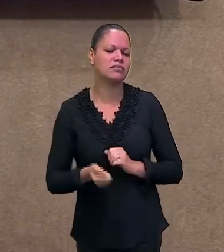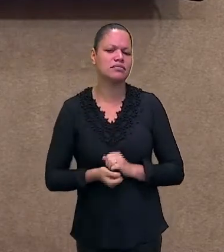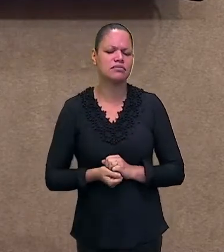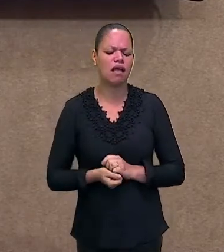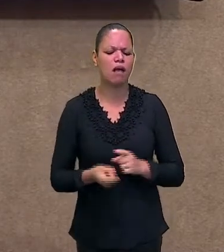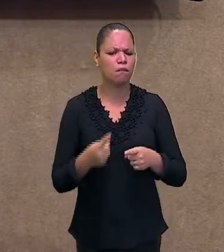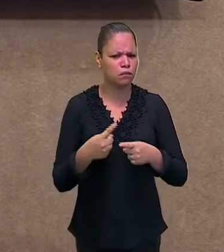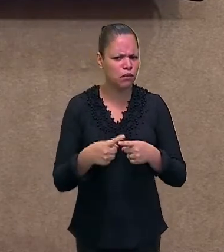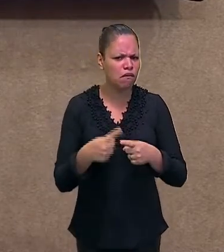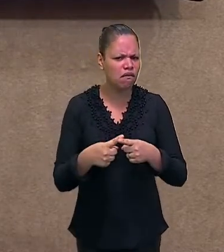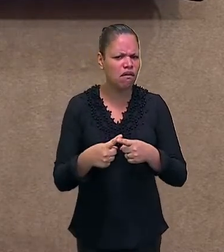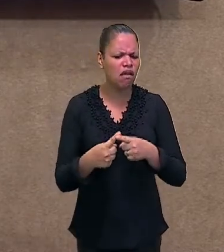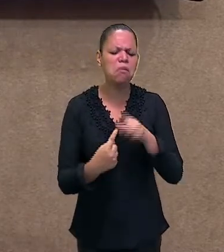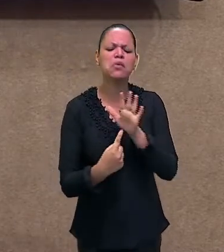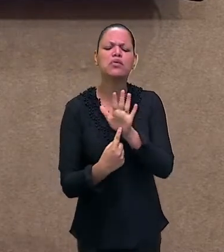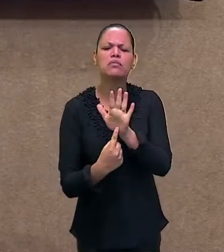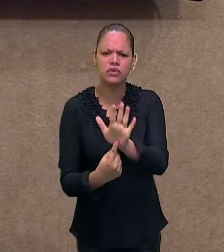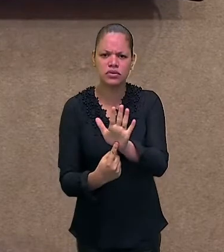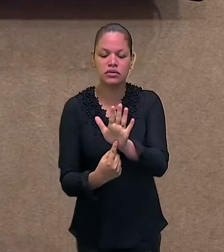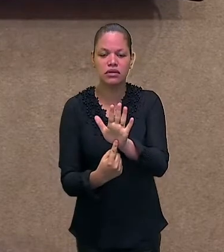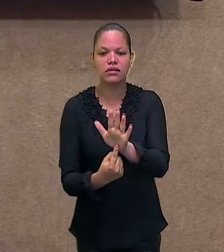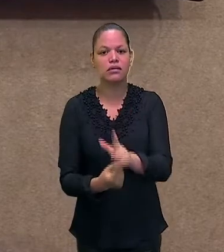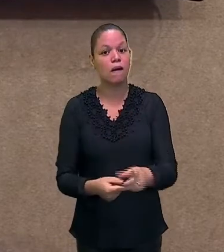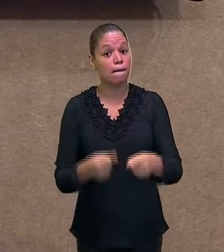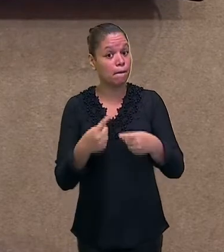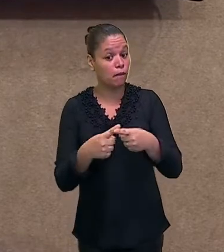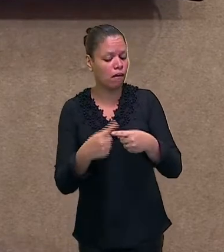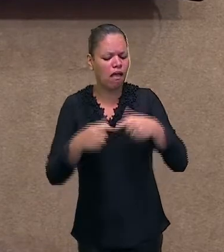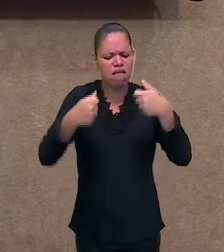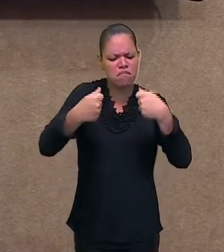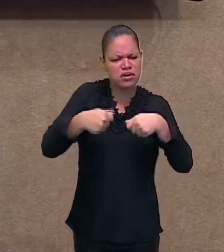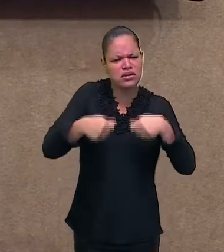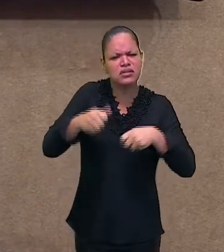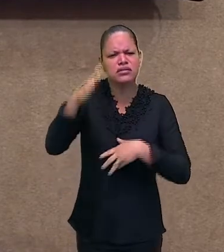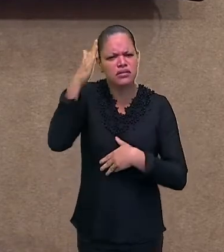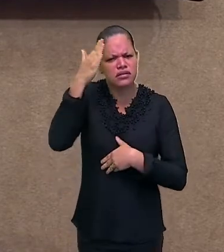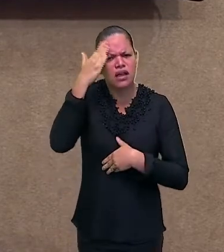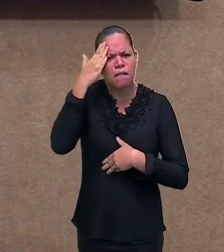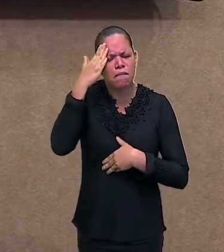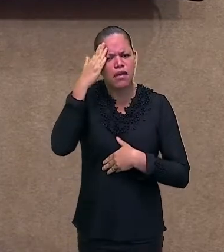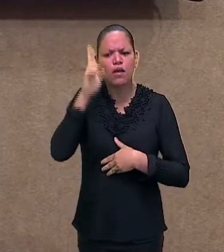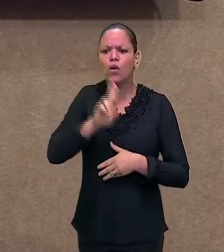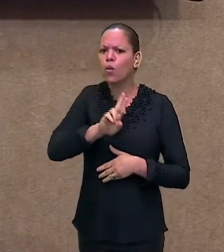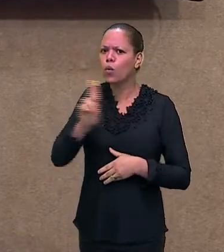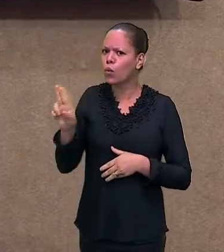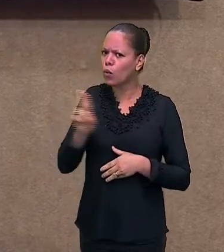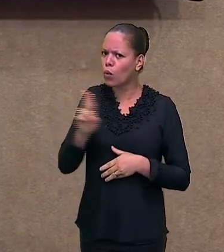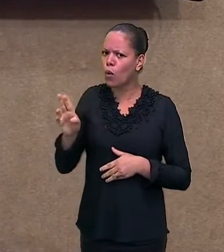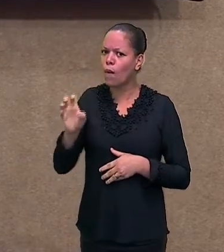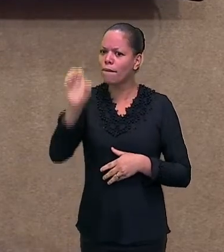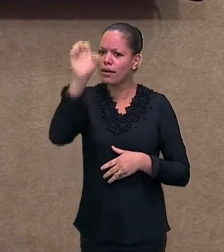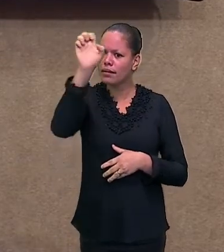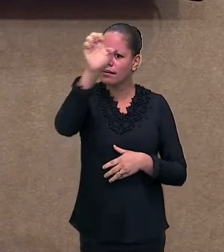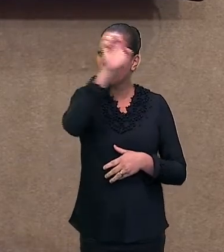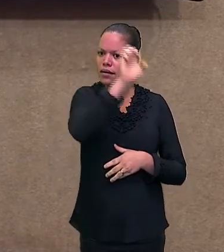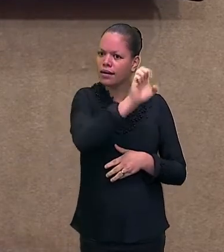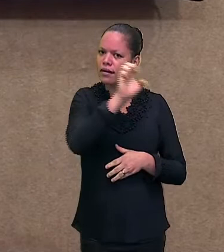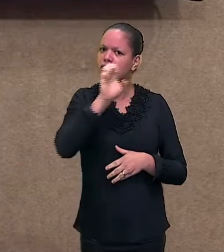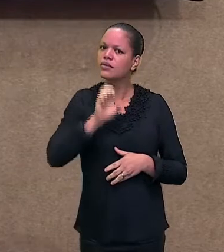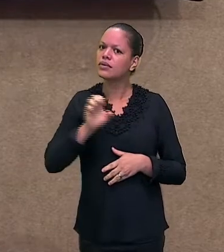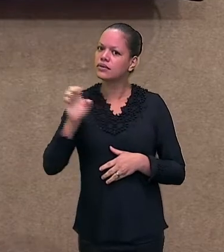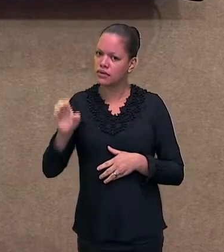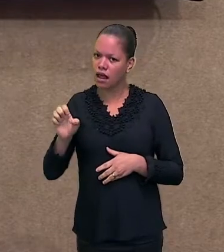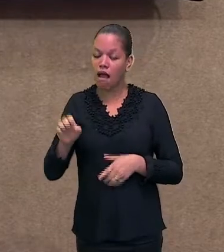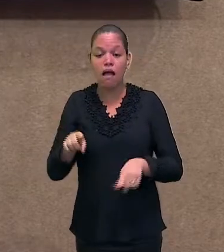tem criança que, às vezes, confunde o nome do estado com da cidade. Então, hoje a gente vai aprender um pouquinho